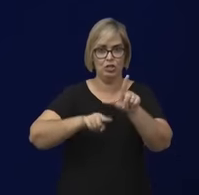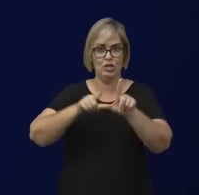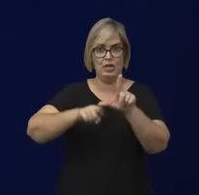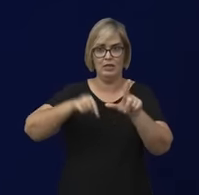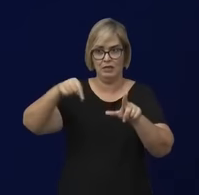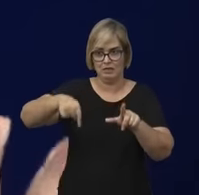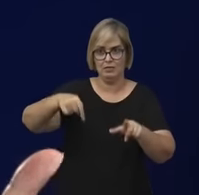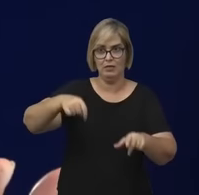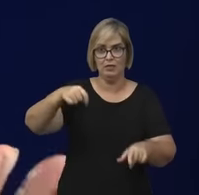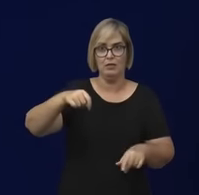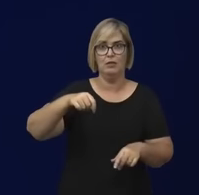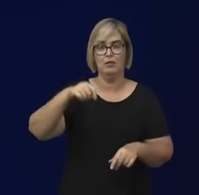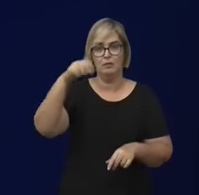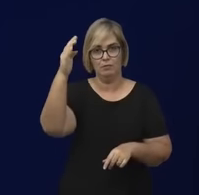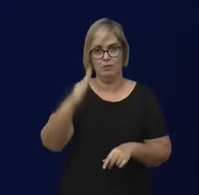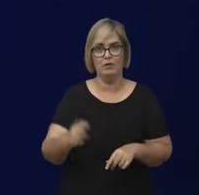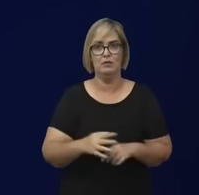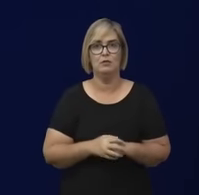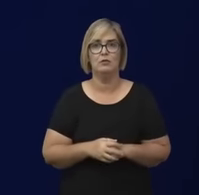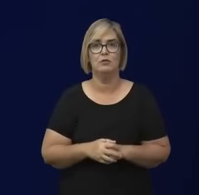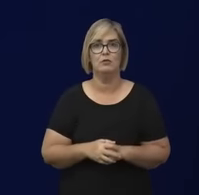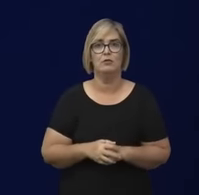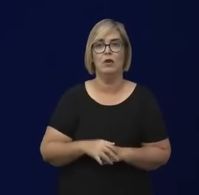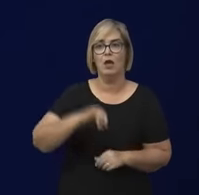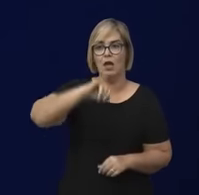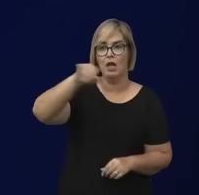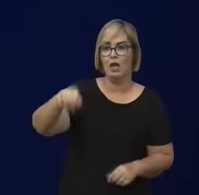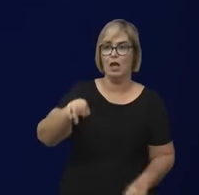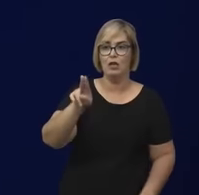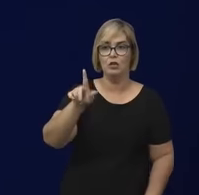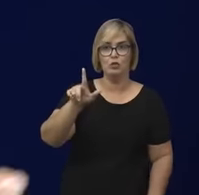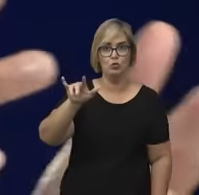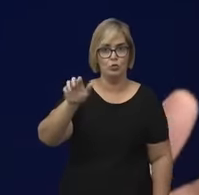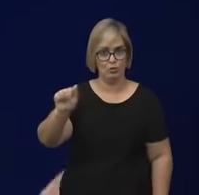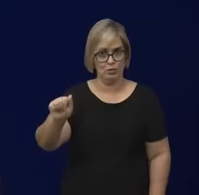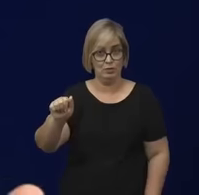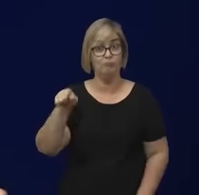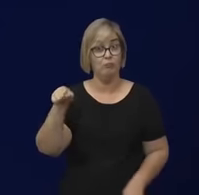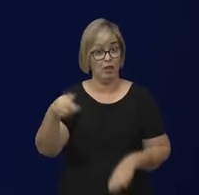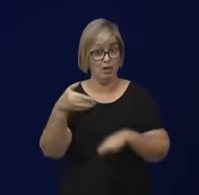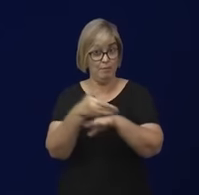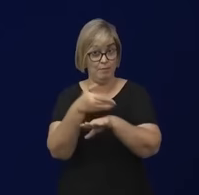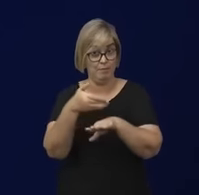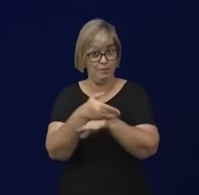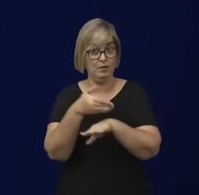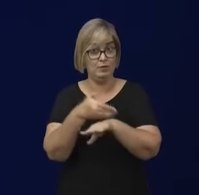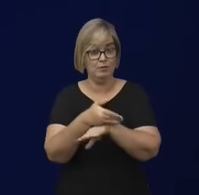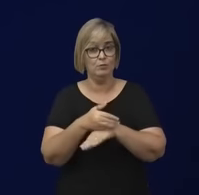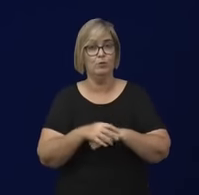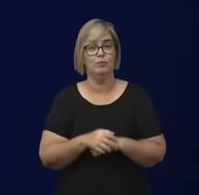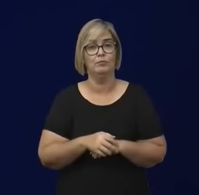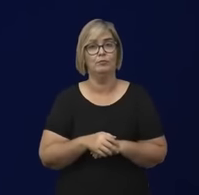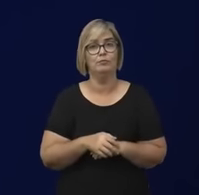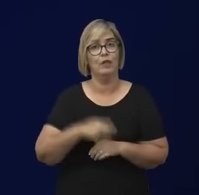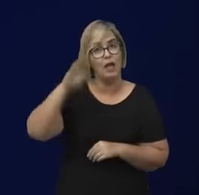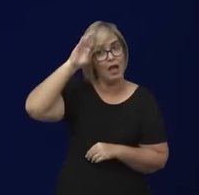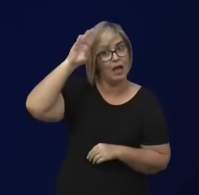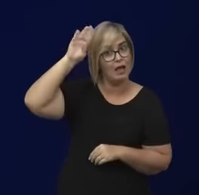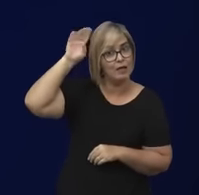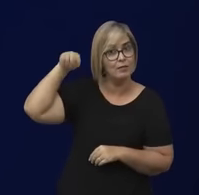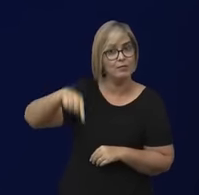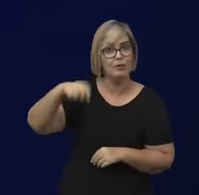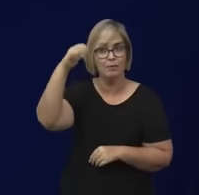Que a Júlia Lopes de Almeida, que nasce em 1862, ela participou do ato fundador da Academia Brasileira de Letras em